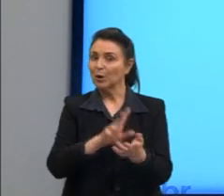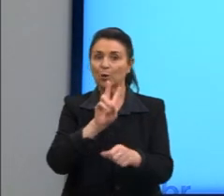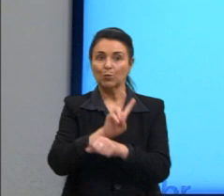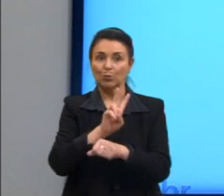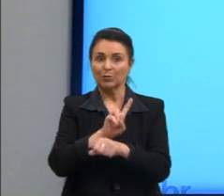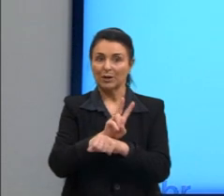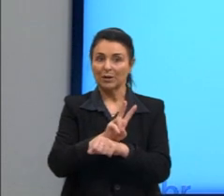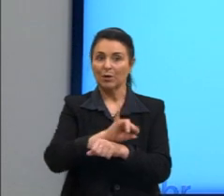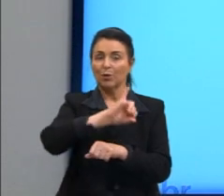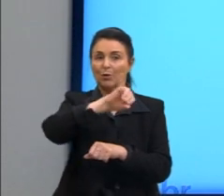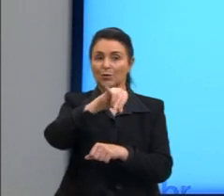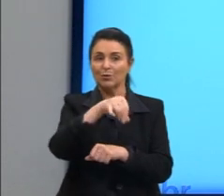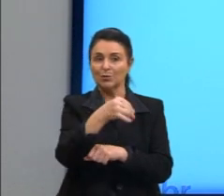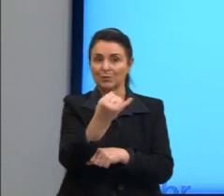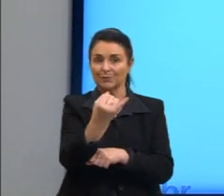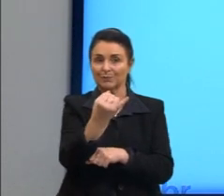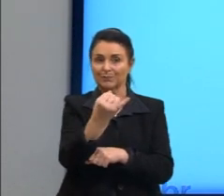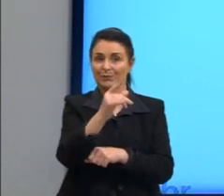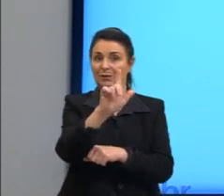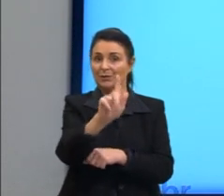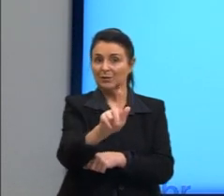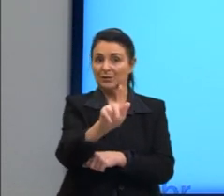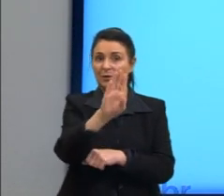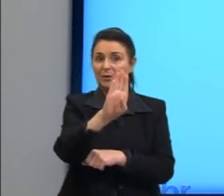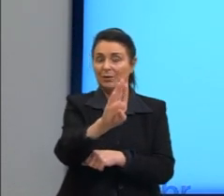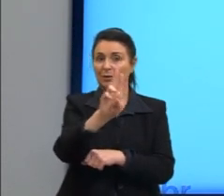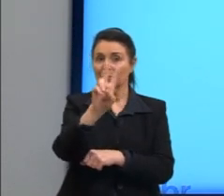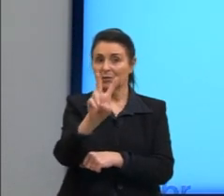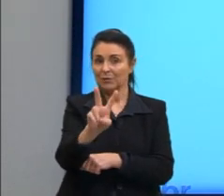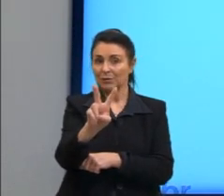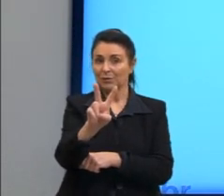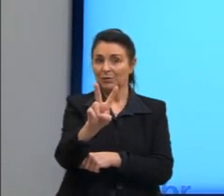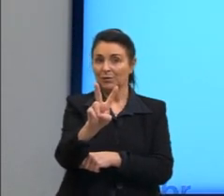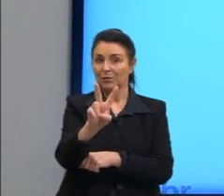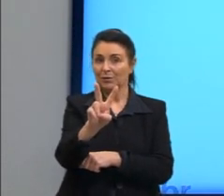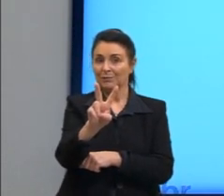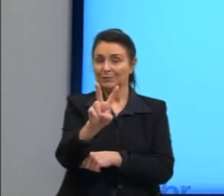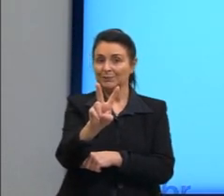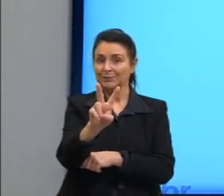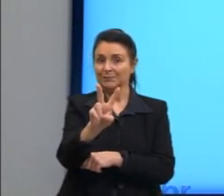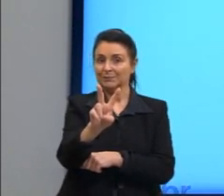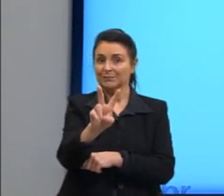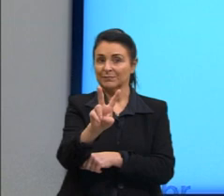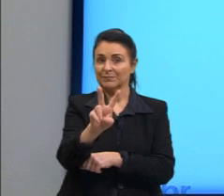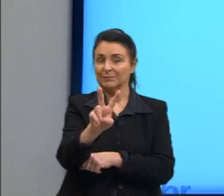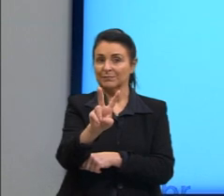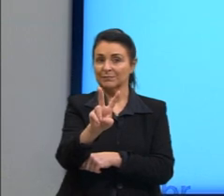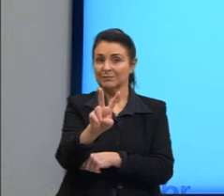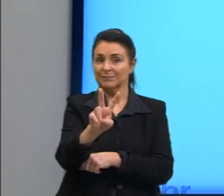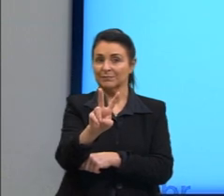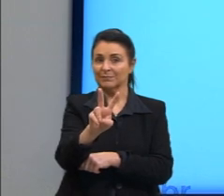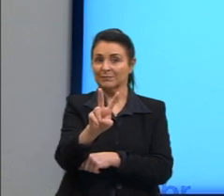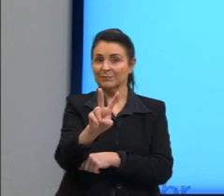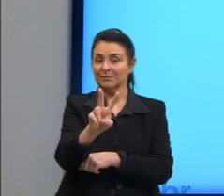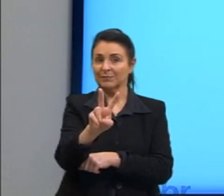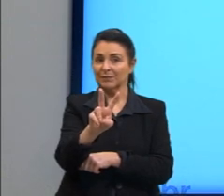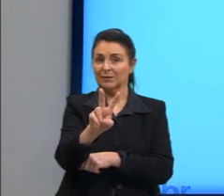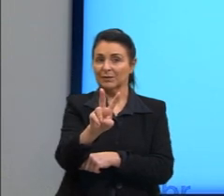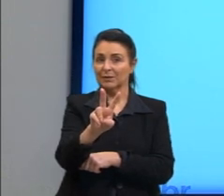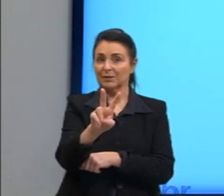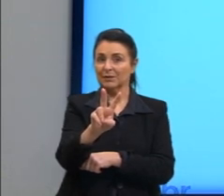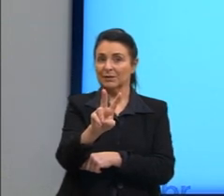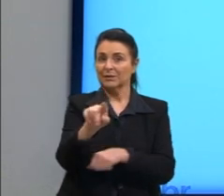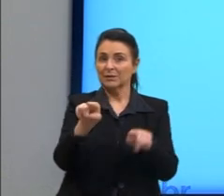Rota, B, V, V, né? A B larga ou a B